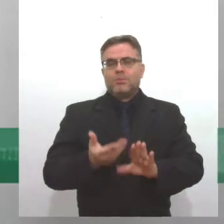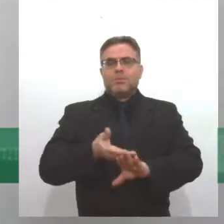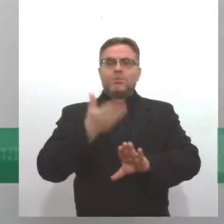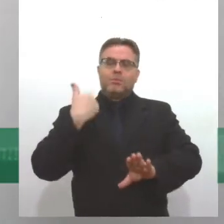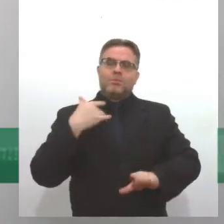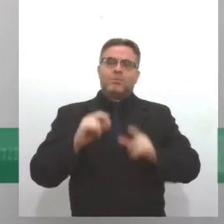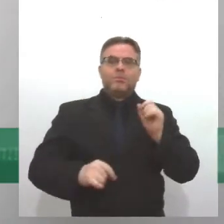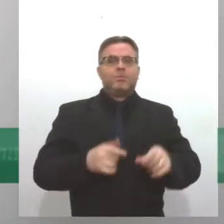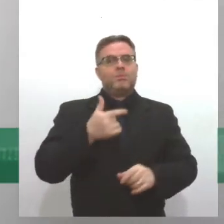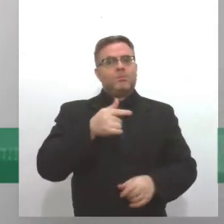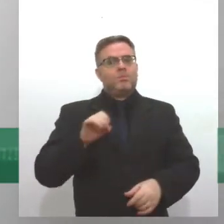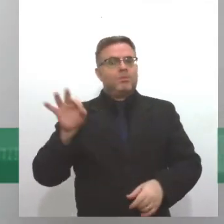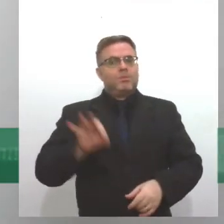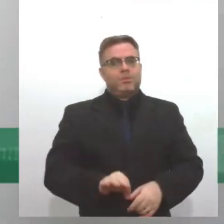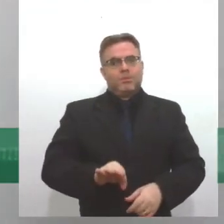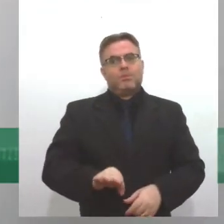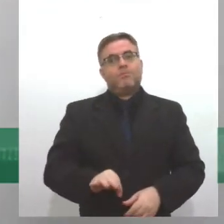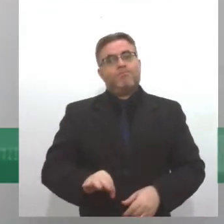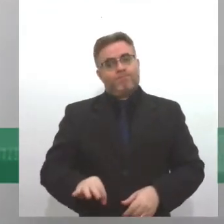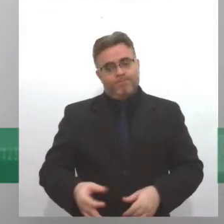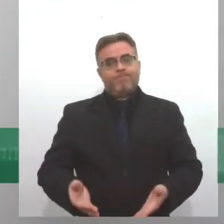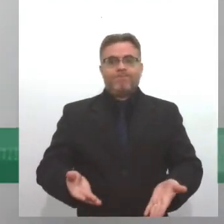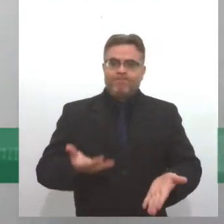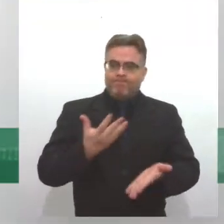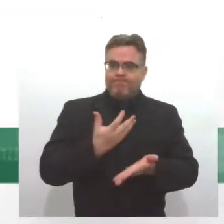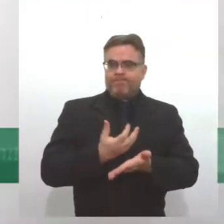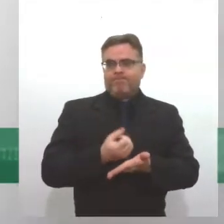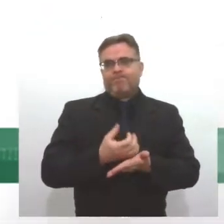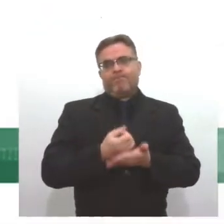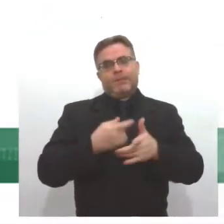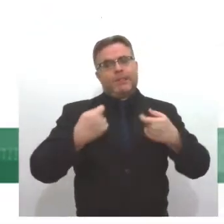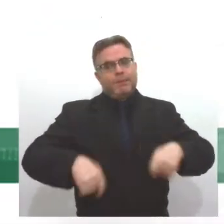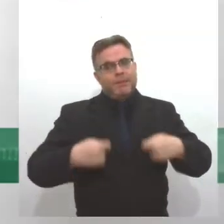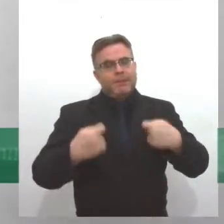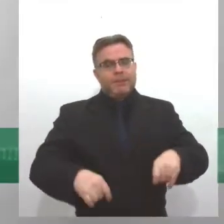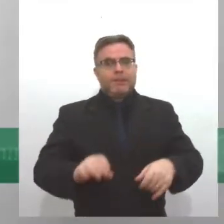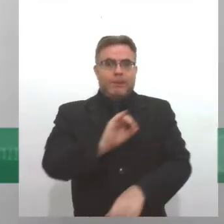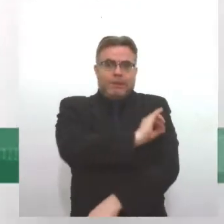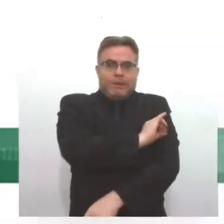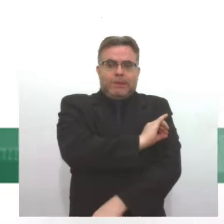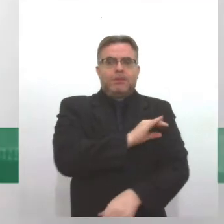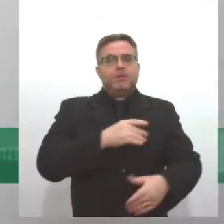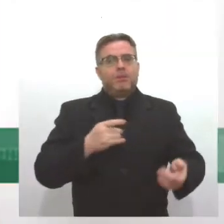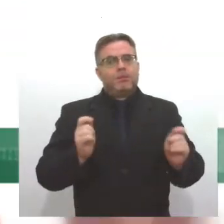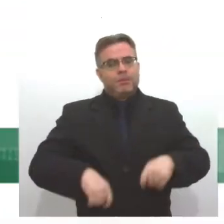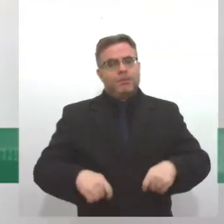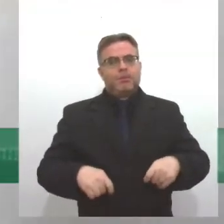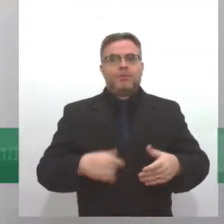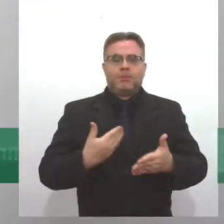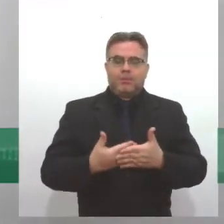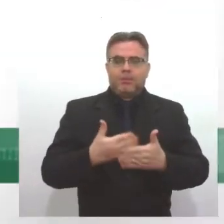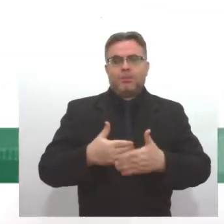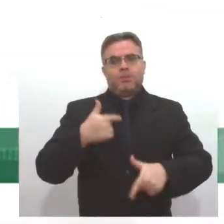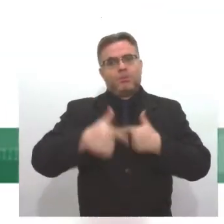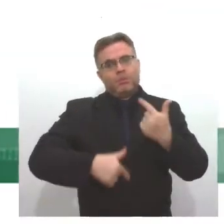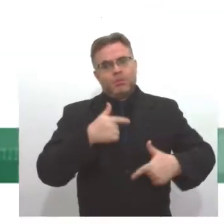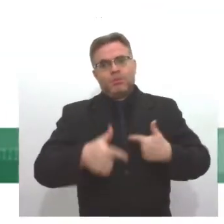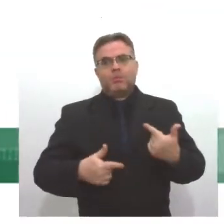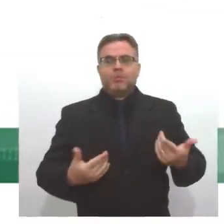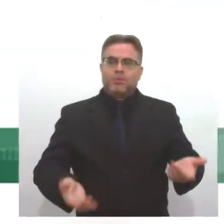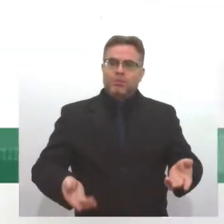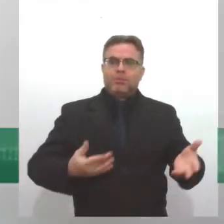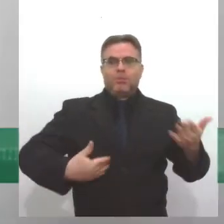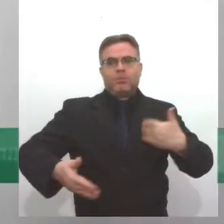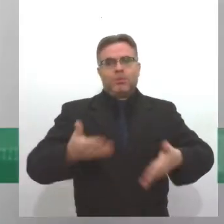70% analfabeto. Então, nós estamos fazendo esse trabalho de inserir, de fazer boas alianças com o Estado de Sergipe, que está abrindo as portas, está abrindo o